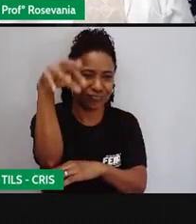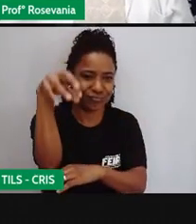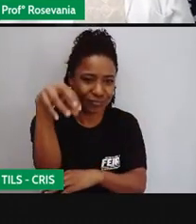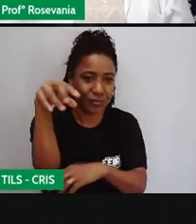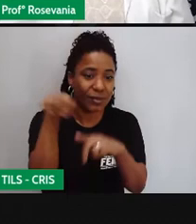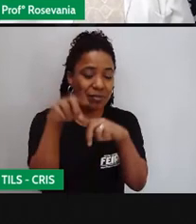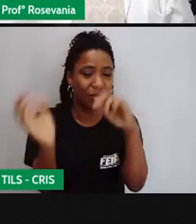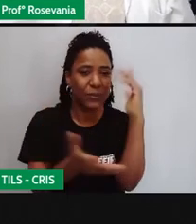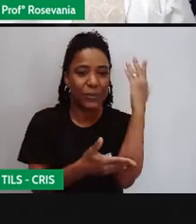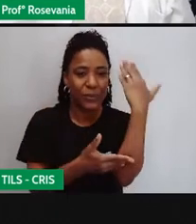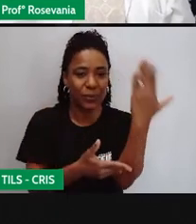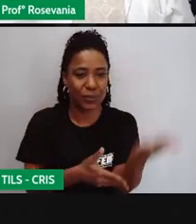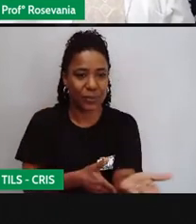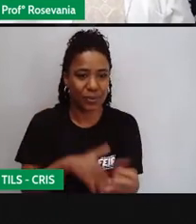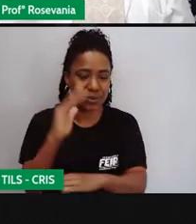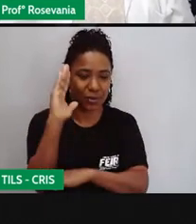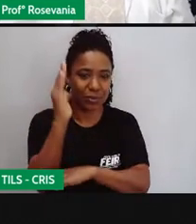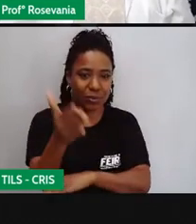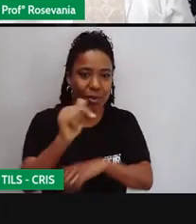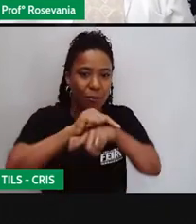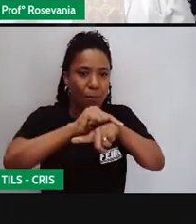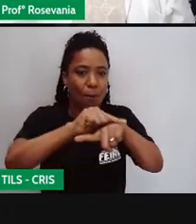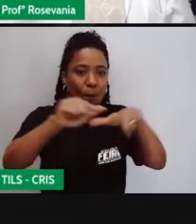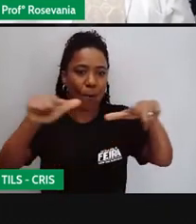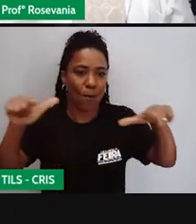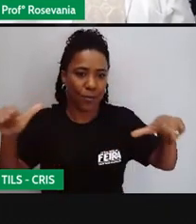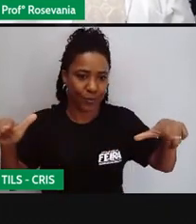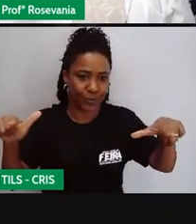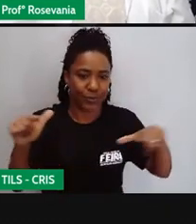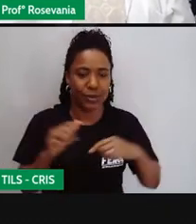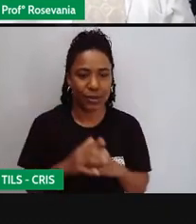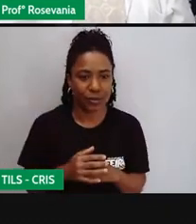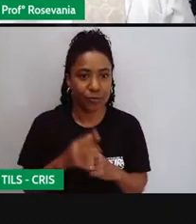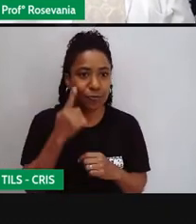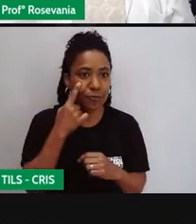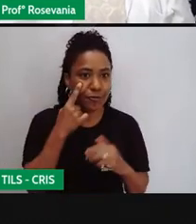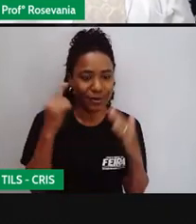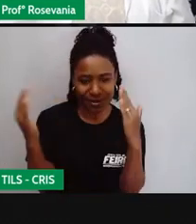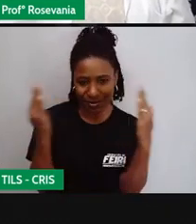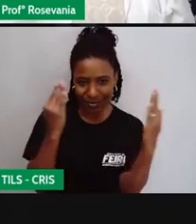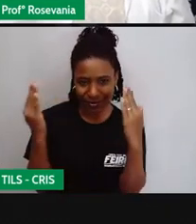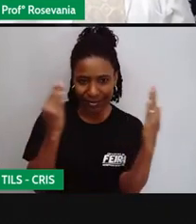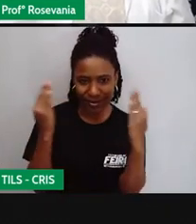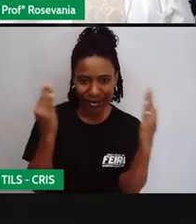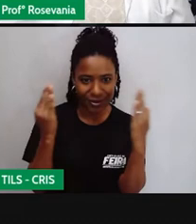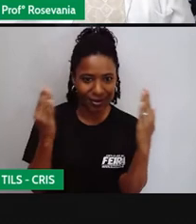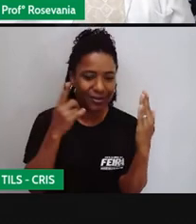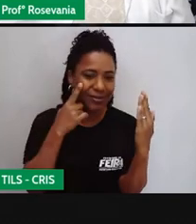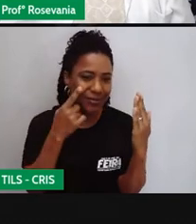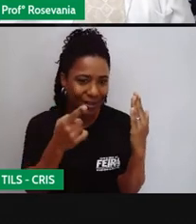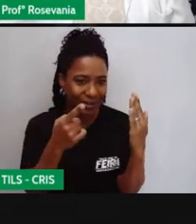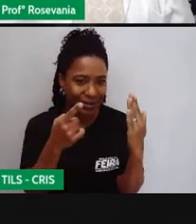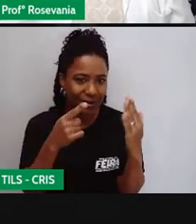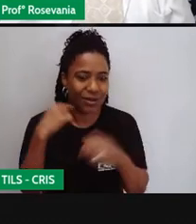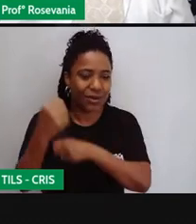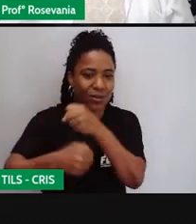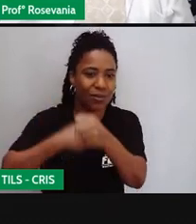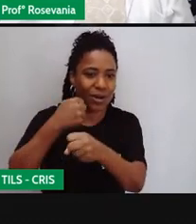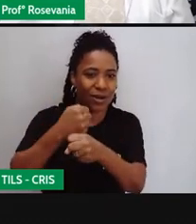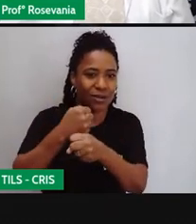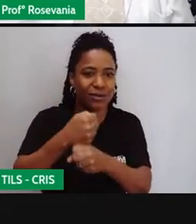comparaçãozinha, que já foi muito grande em 2020, que era 1536